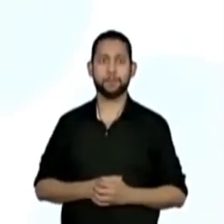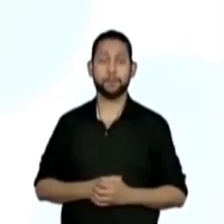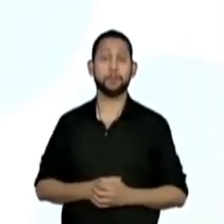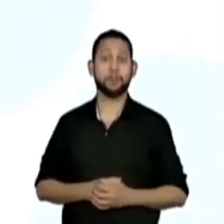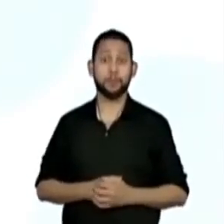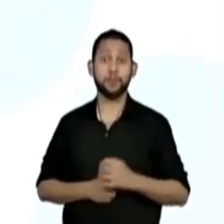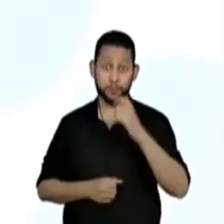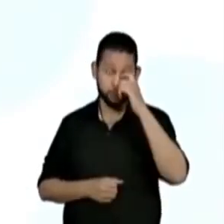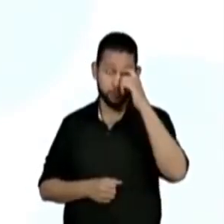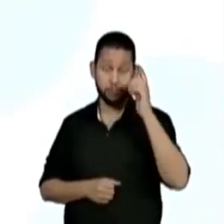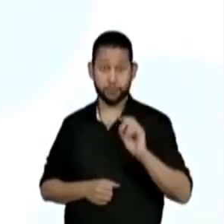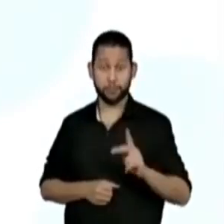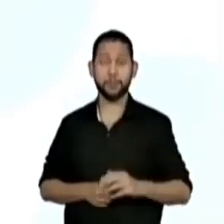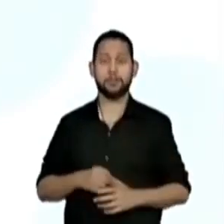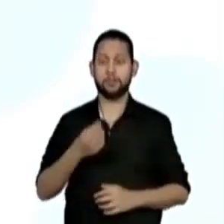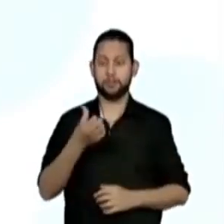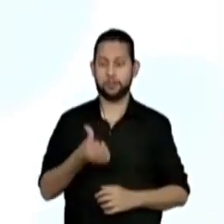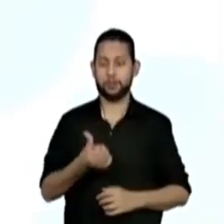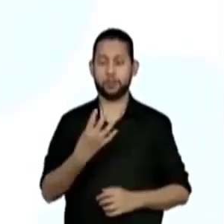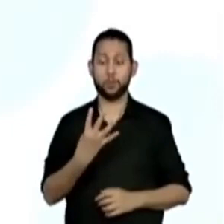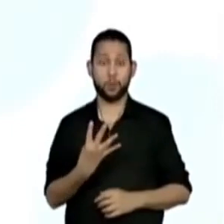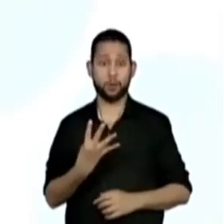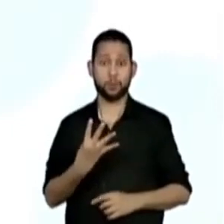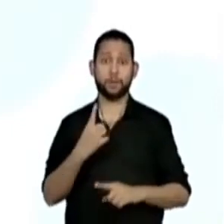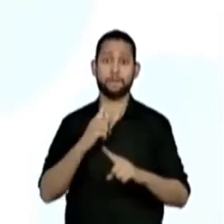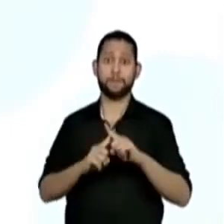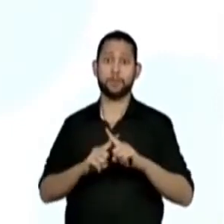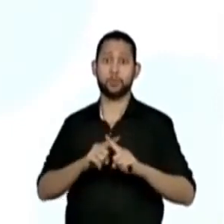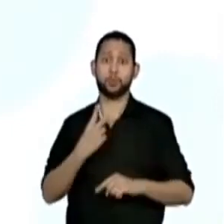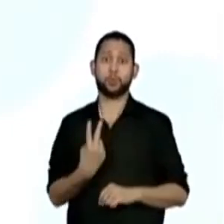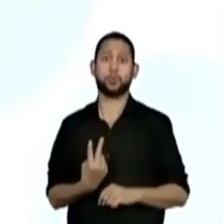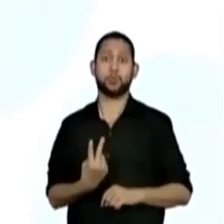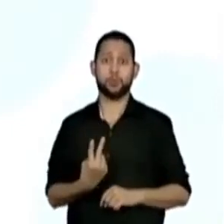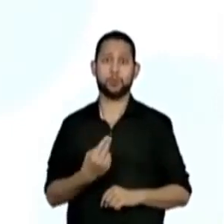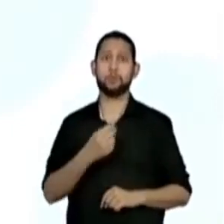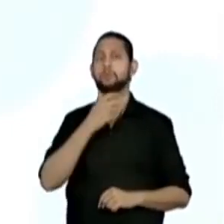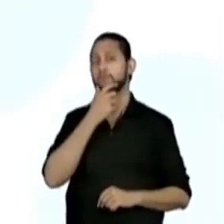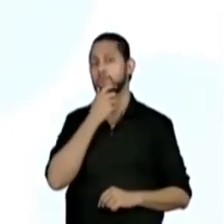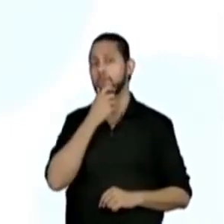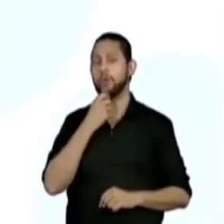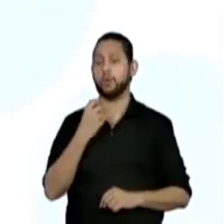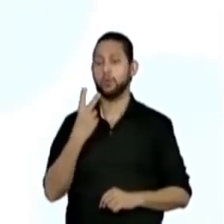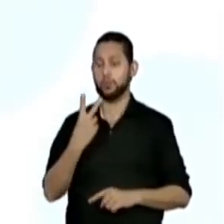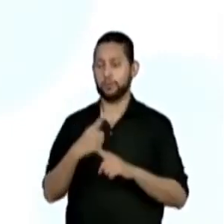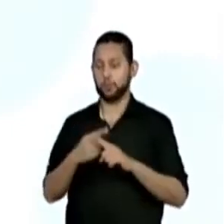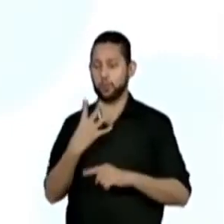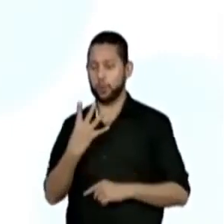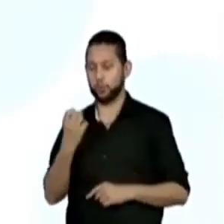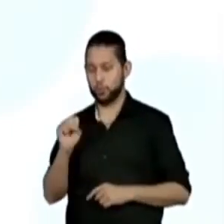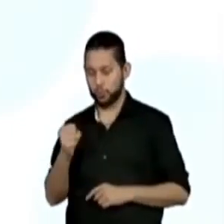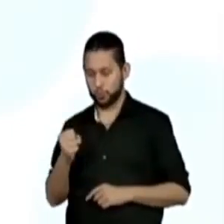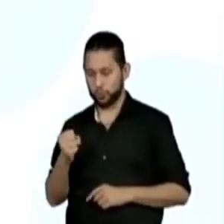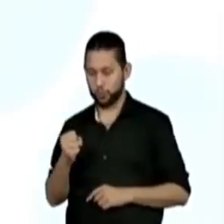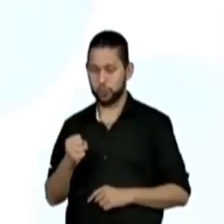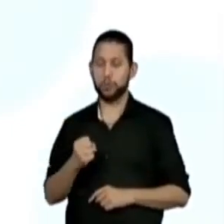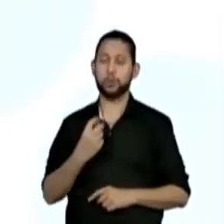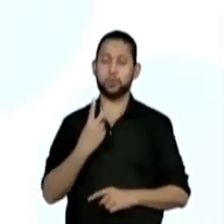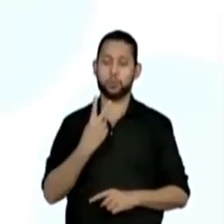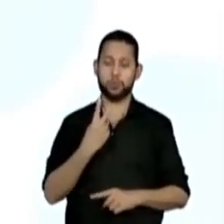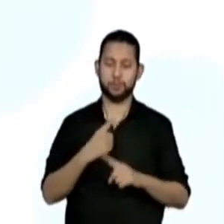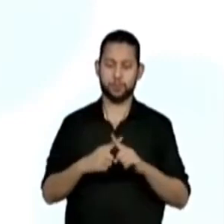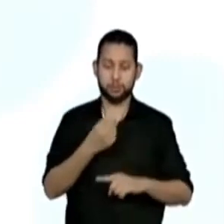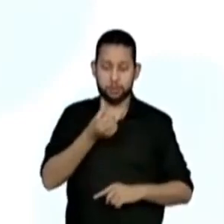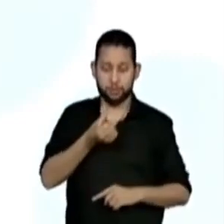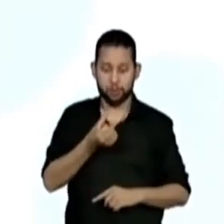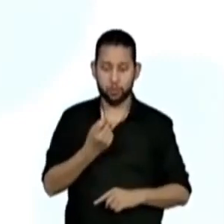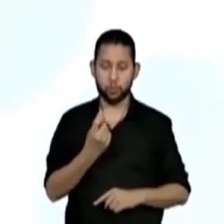Certo? 64 vezes 2. 2 vezes 4, 8. E 2